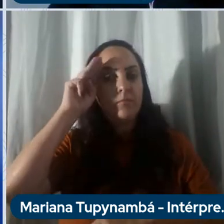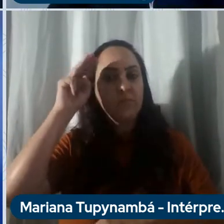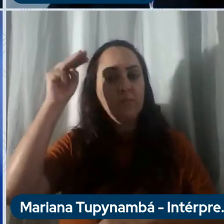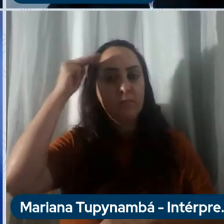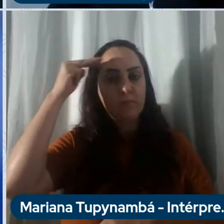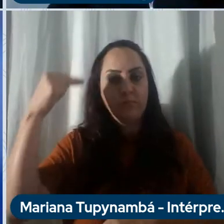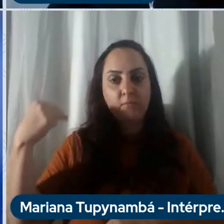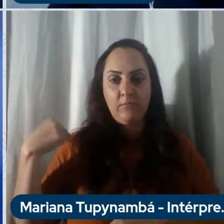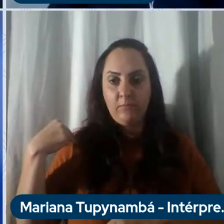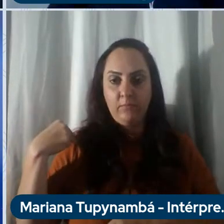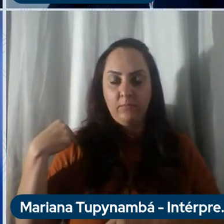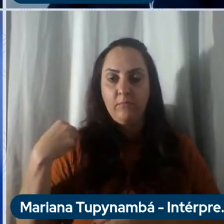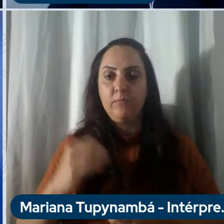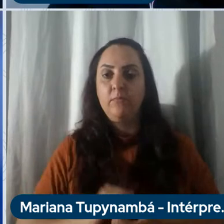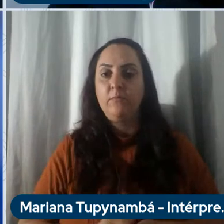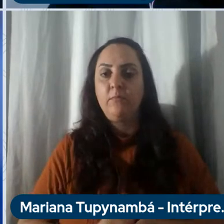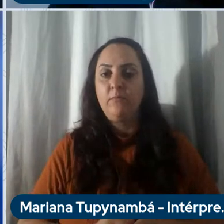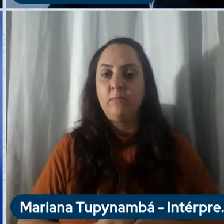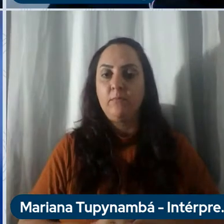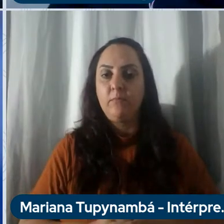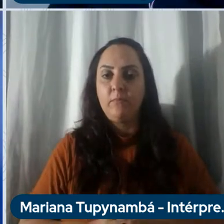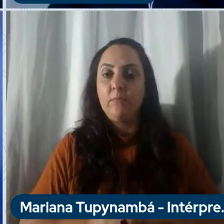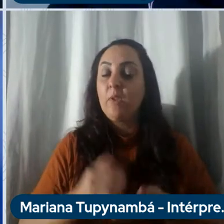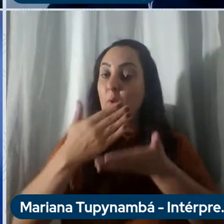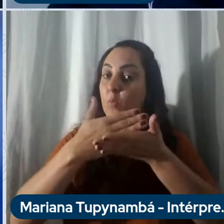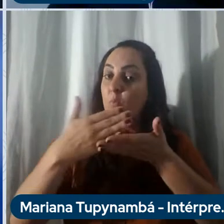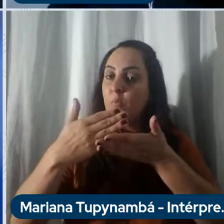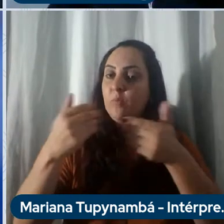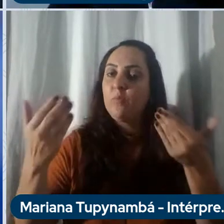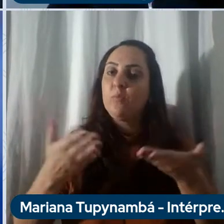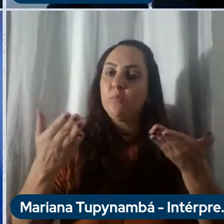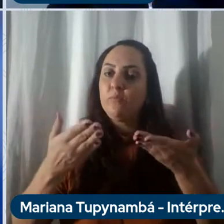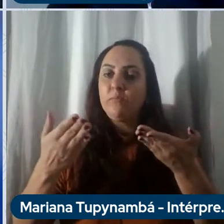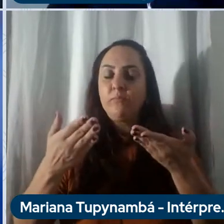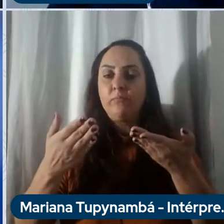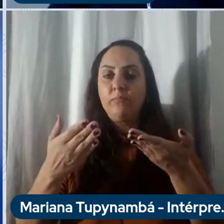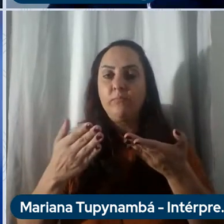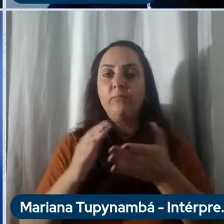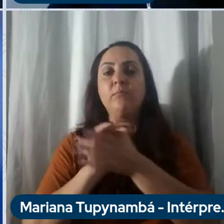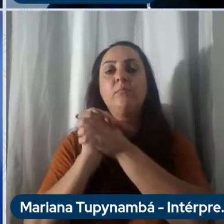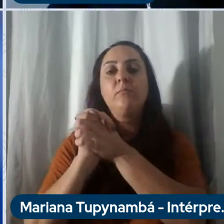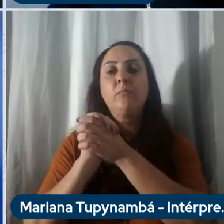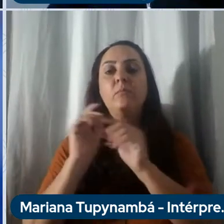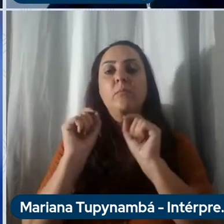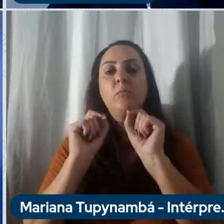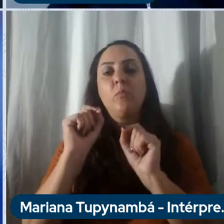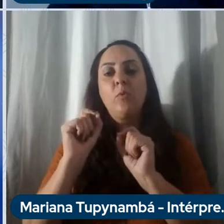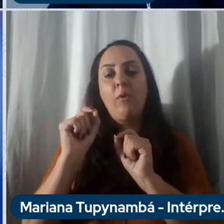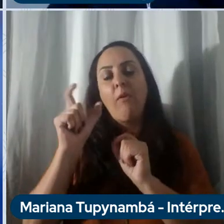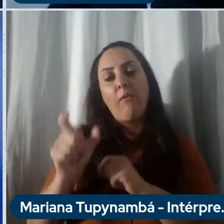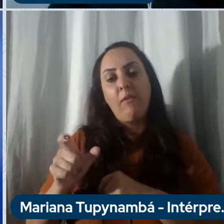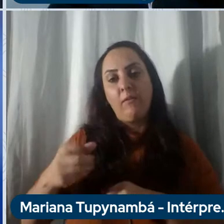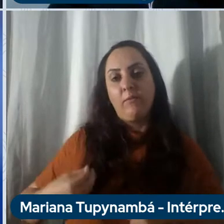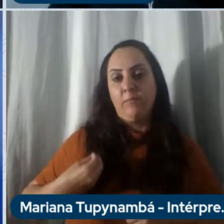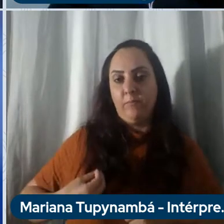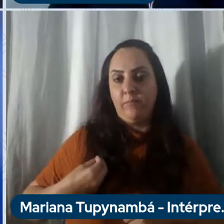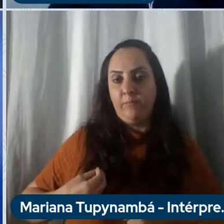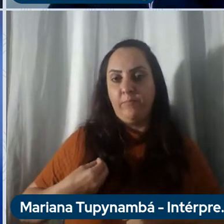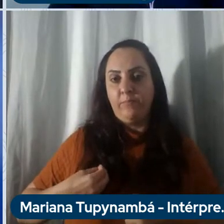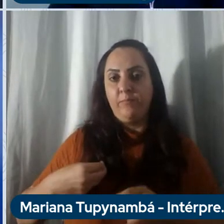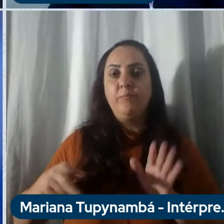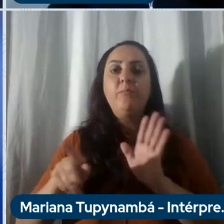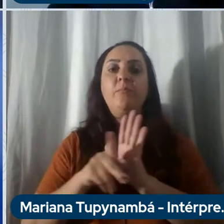Tupinambá. Para abertura, cumprimentamos presentes nesta sala. O pró-reitor de pesquisa e de pós